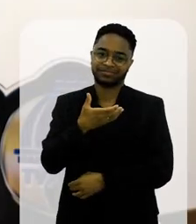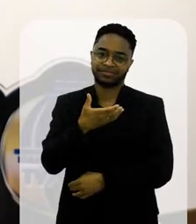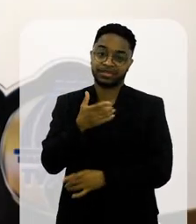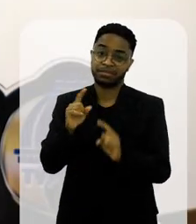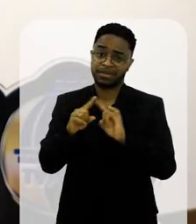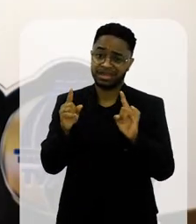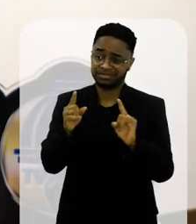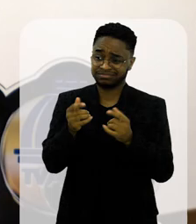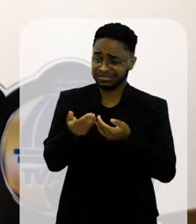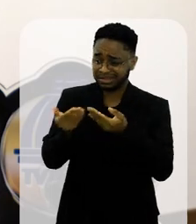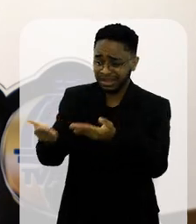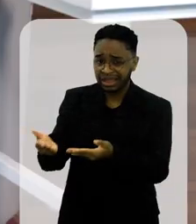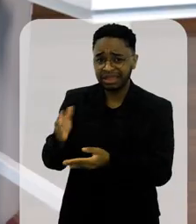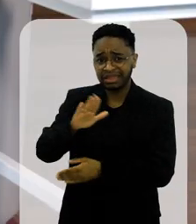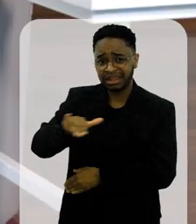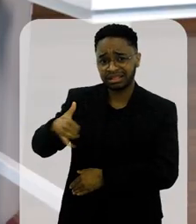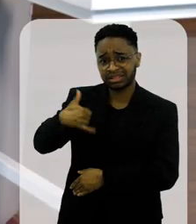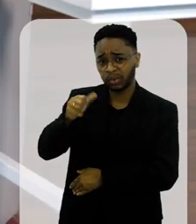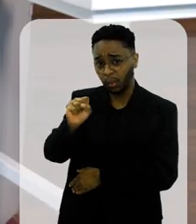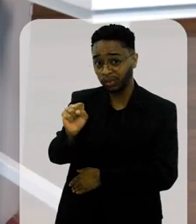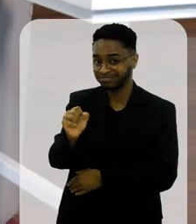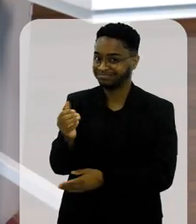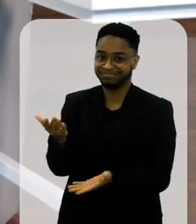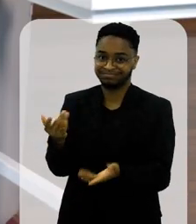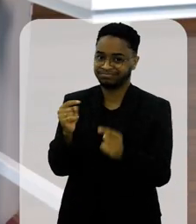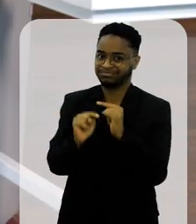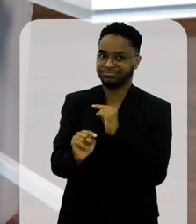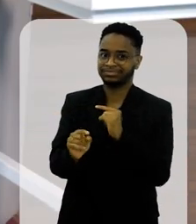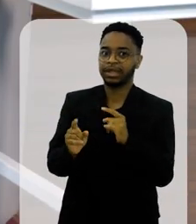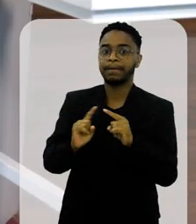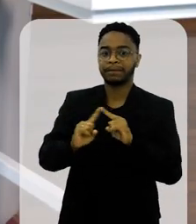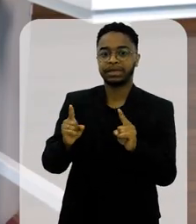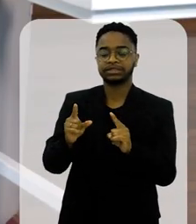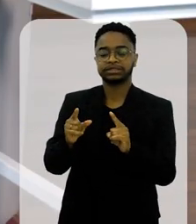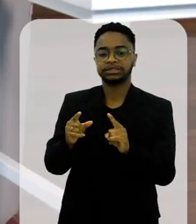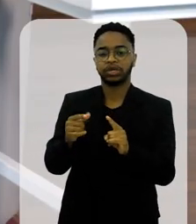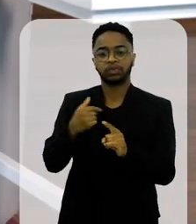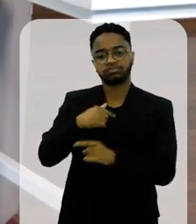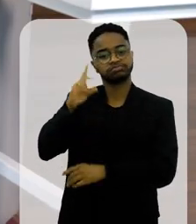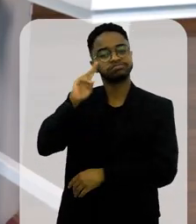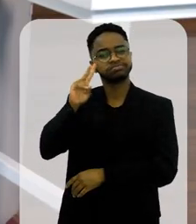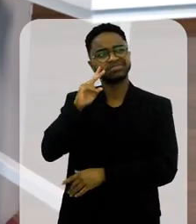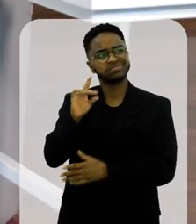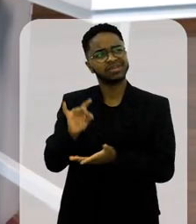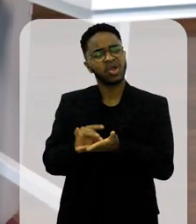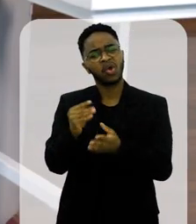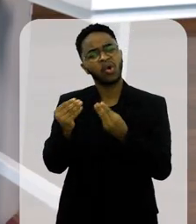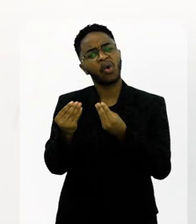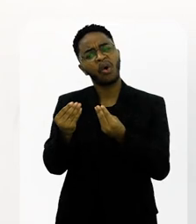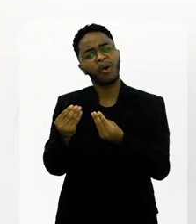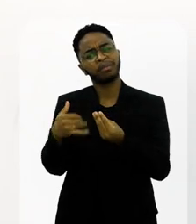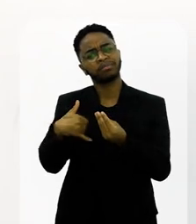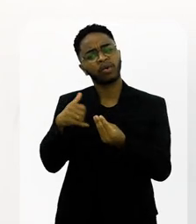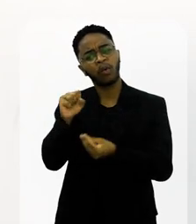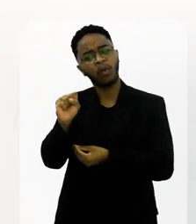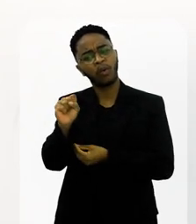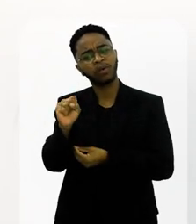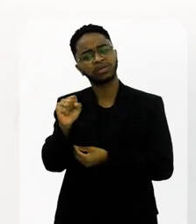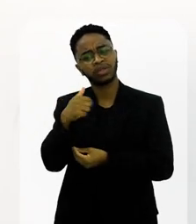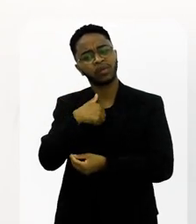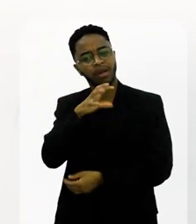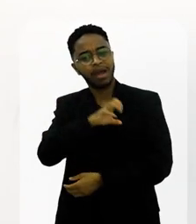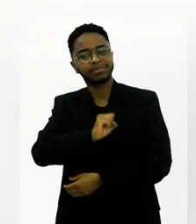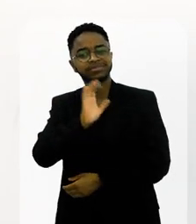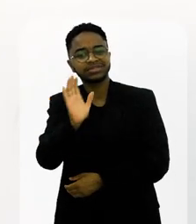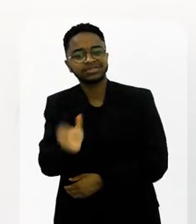Era o presente. Mas, talvez, não para uma criança de oito anos, né? Sim, sem dúvida nenhuma. Então, isso para mim é muito marcante. falo, caramba, como é que aos oito anos eu